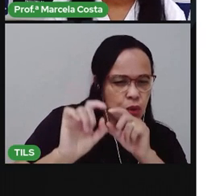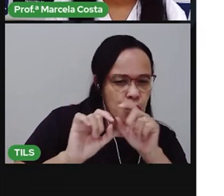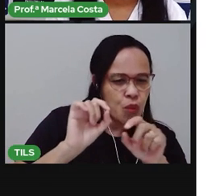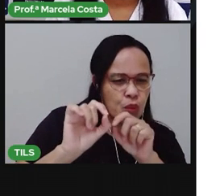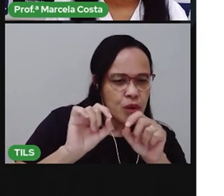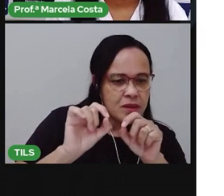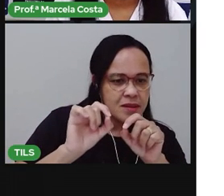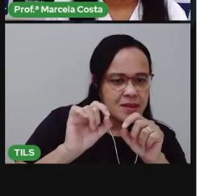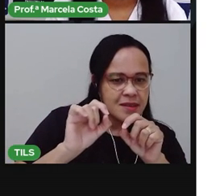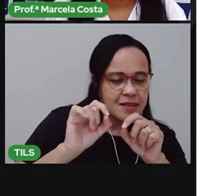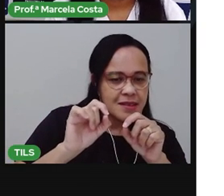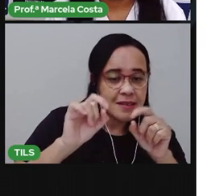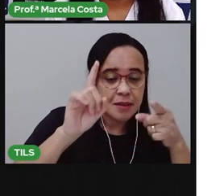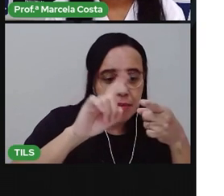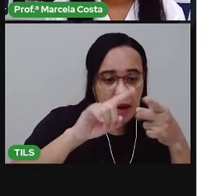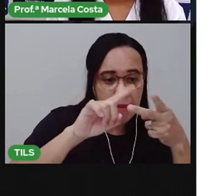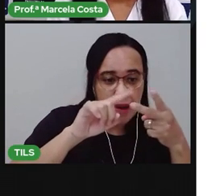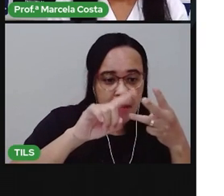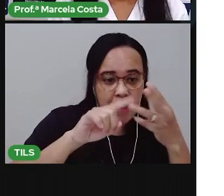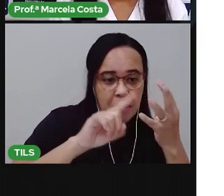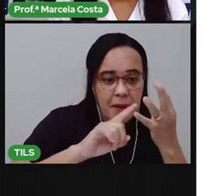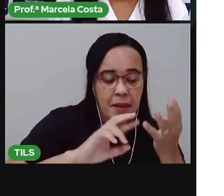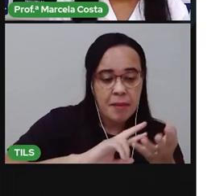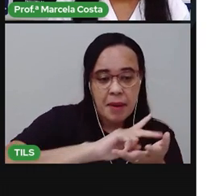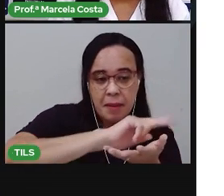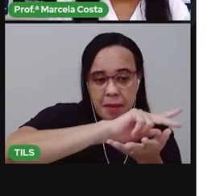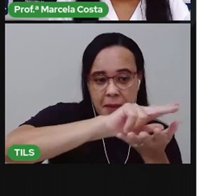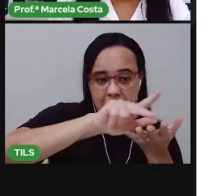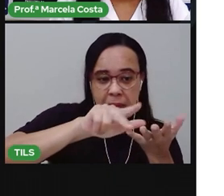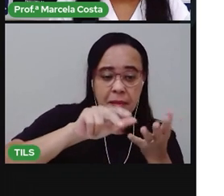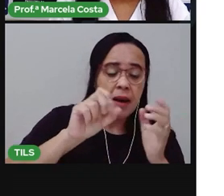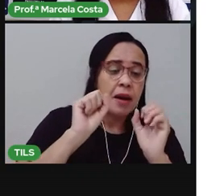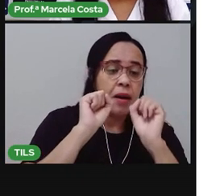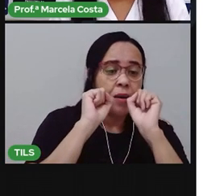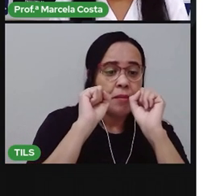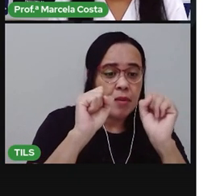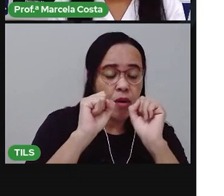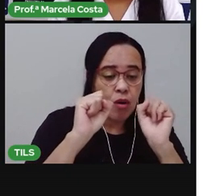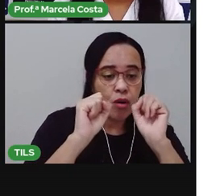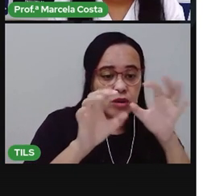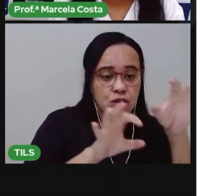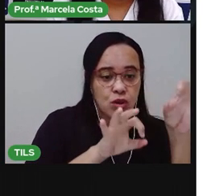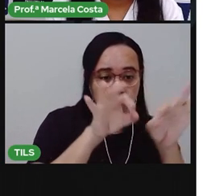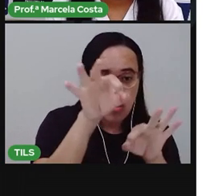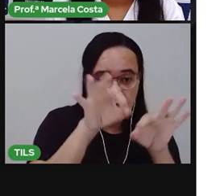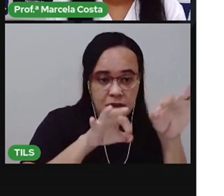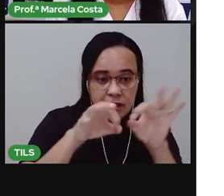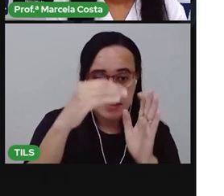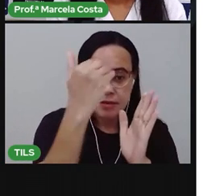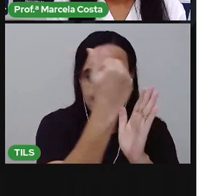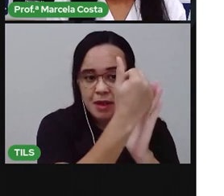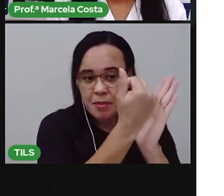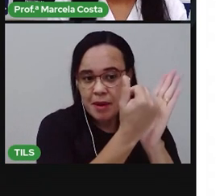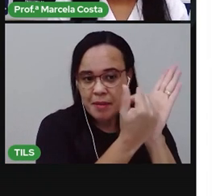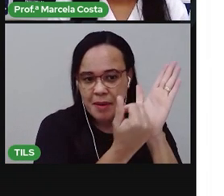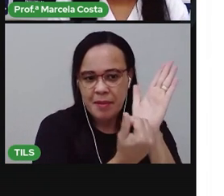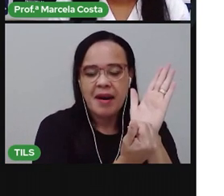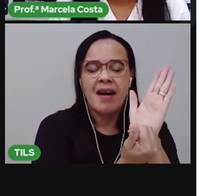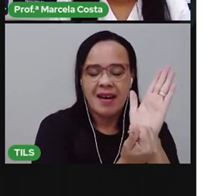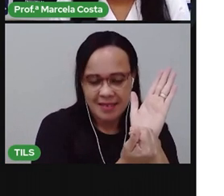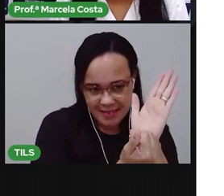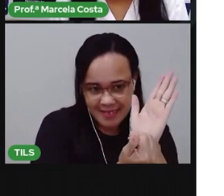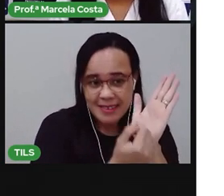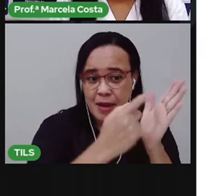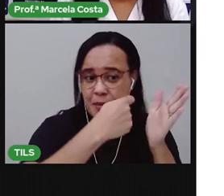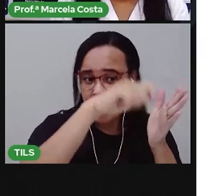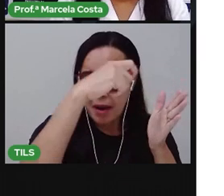essas nossas tarefas diárias, a gente pode organizá-las fazendo uma lista. E aí, essa lista,